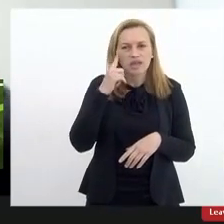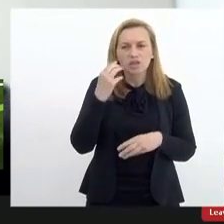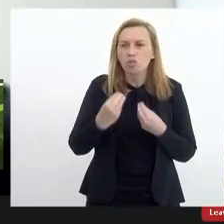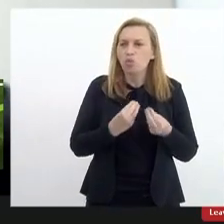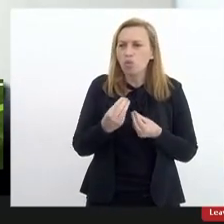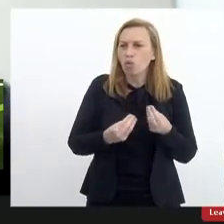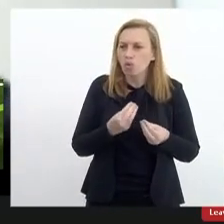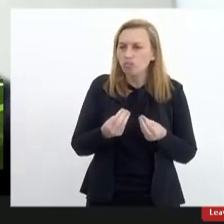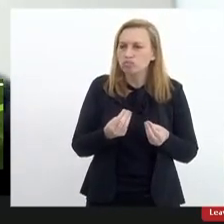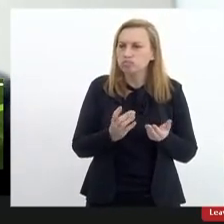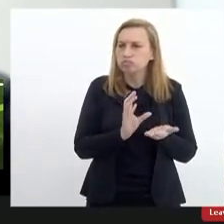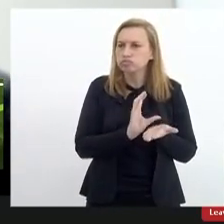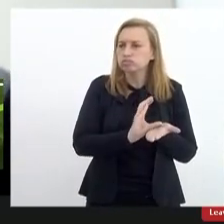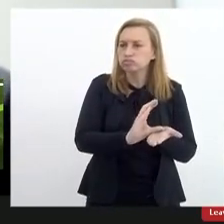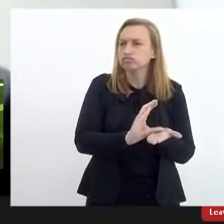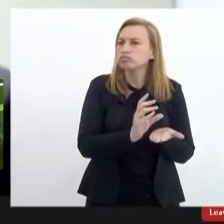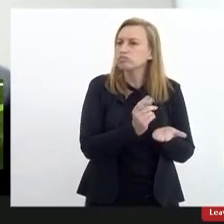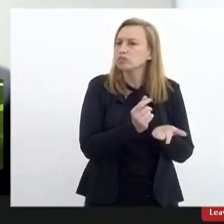inserir no orçamento